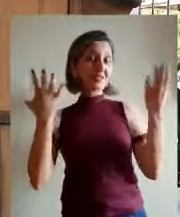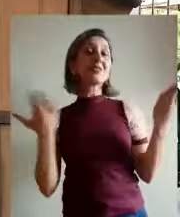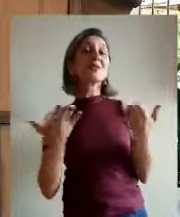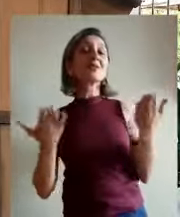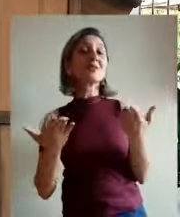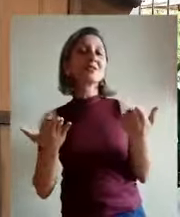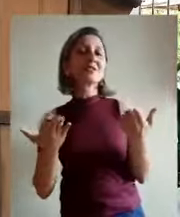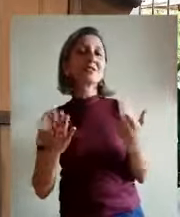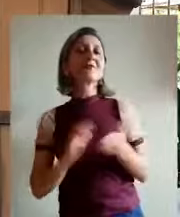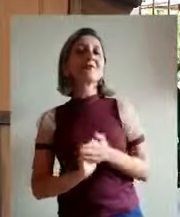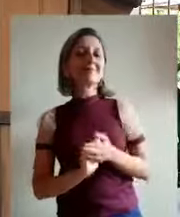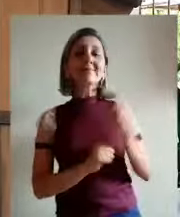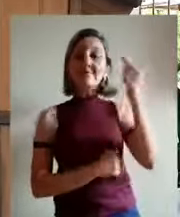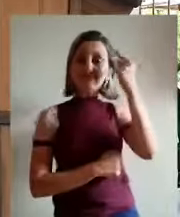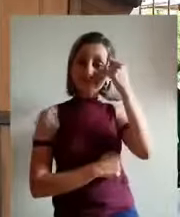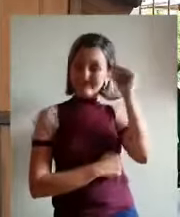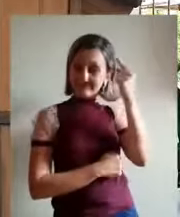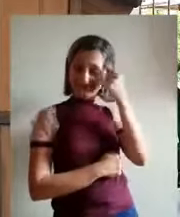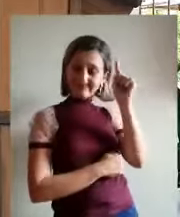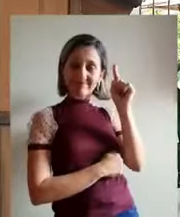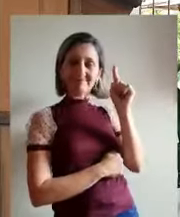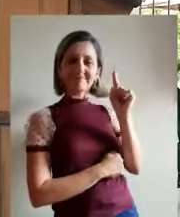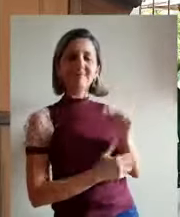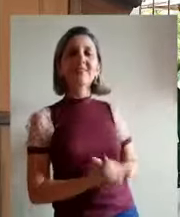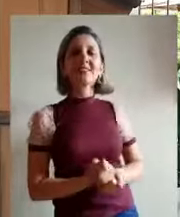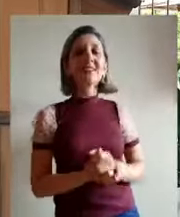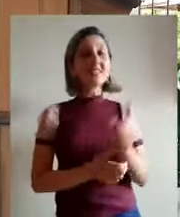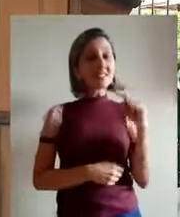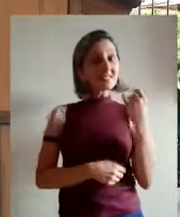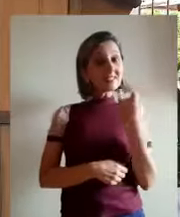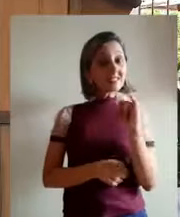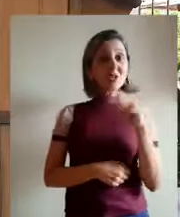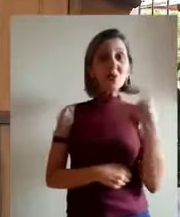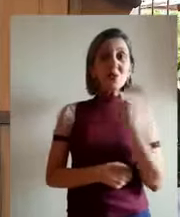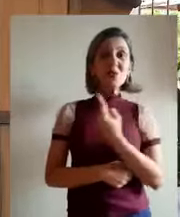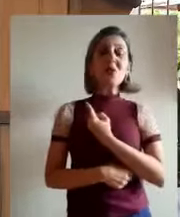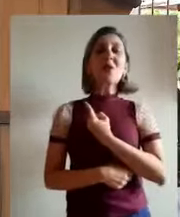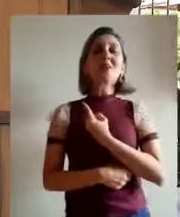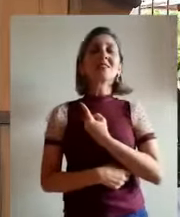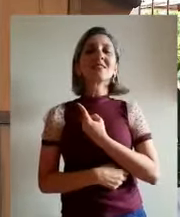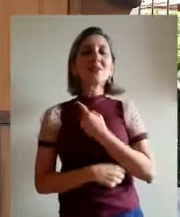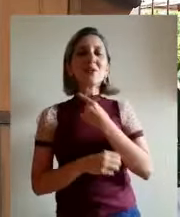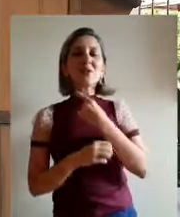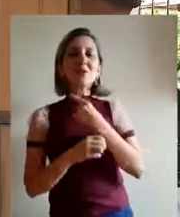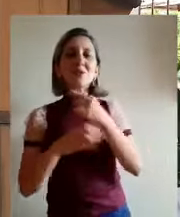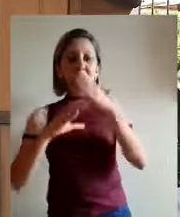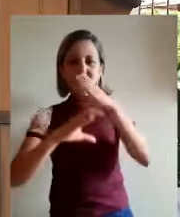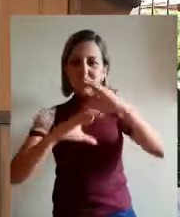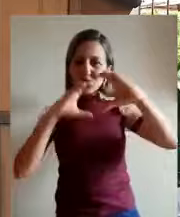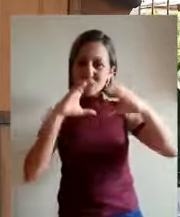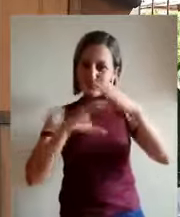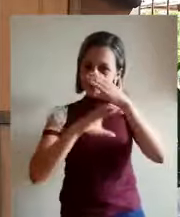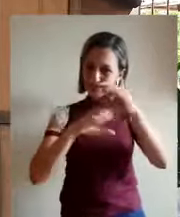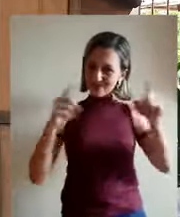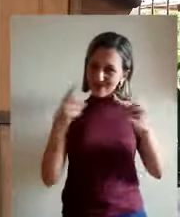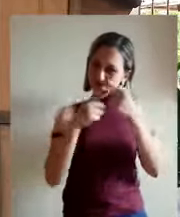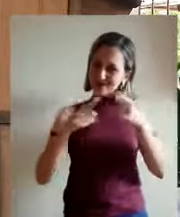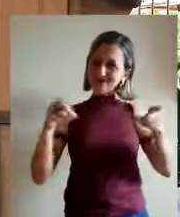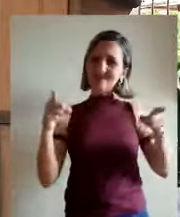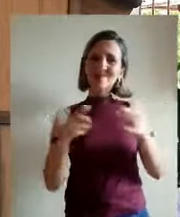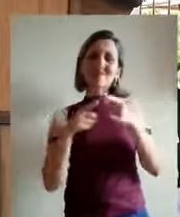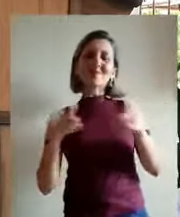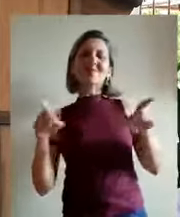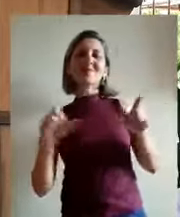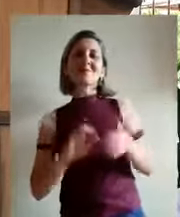Que tal se cantarmos uma música, Caralhos? Que legal, olha a